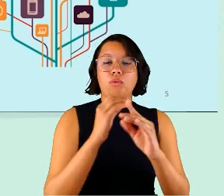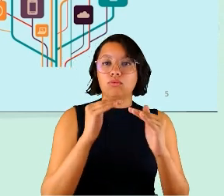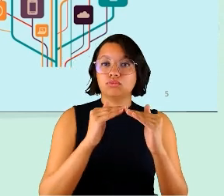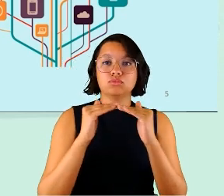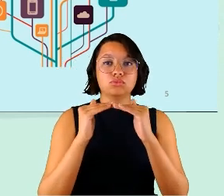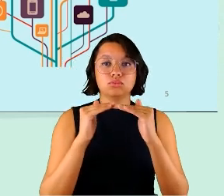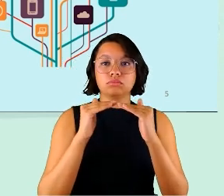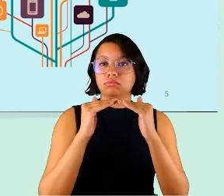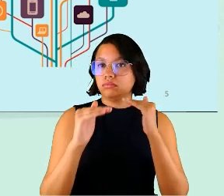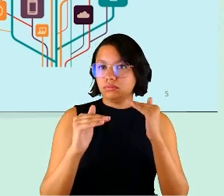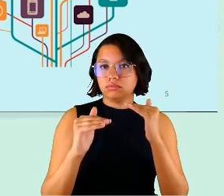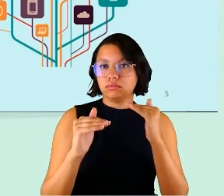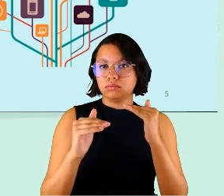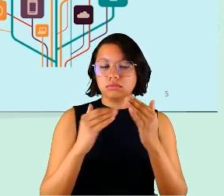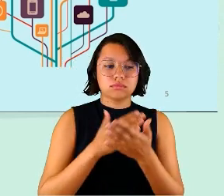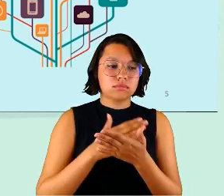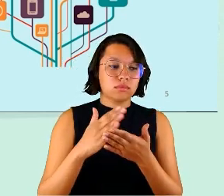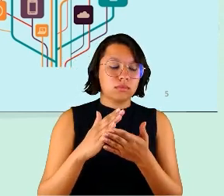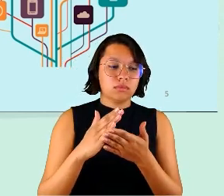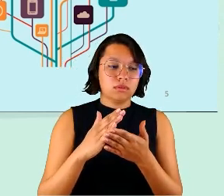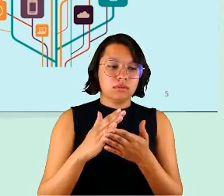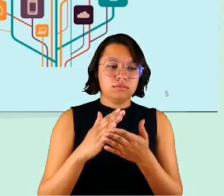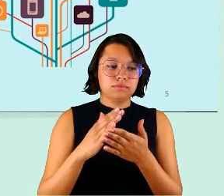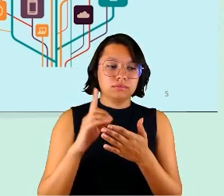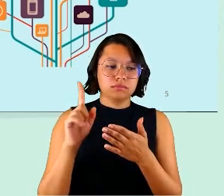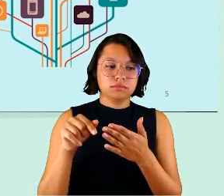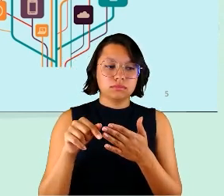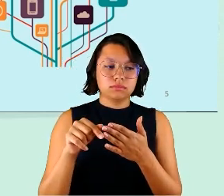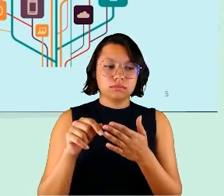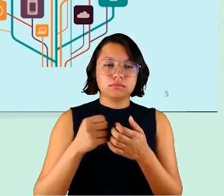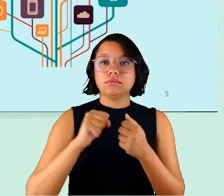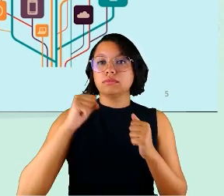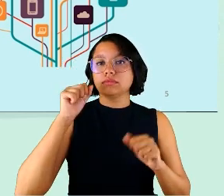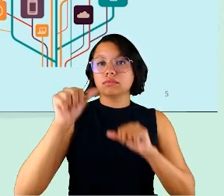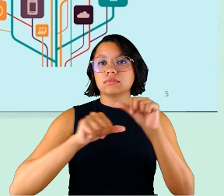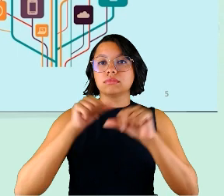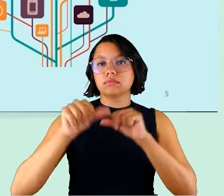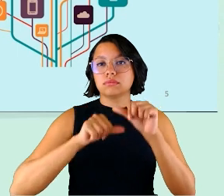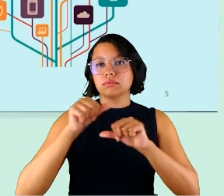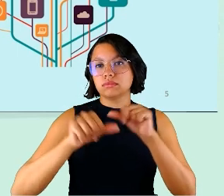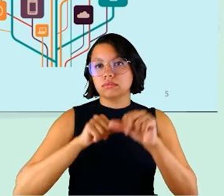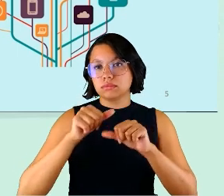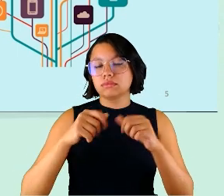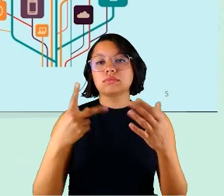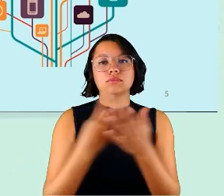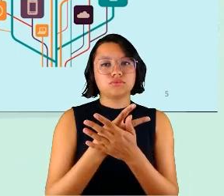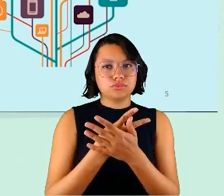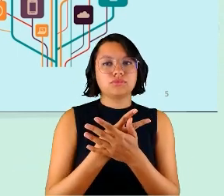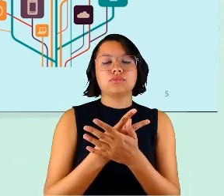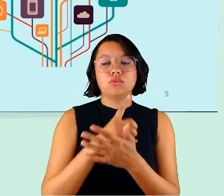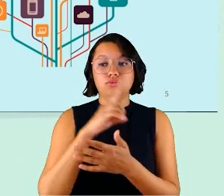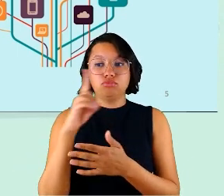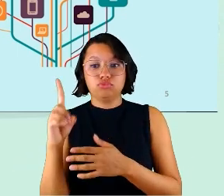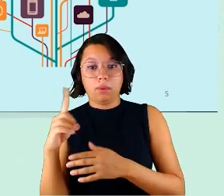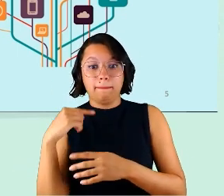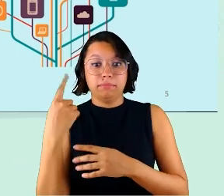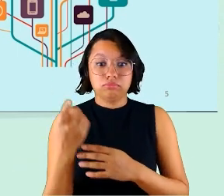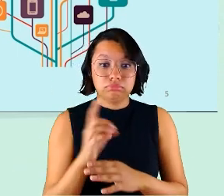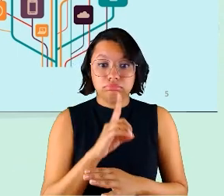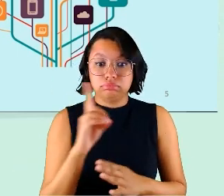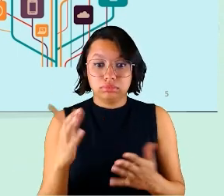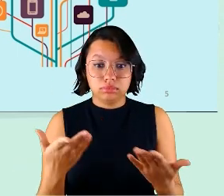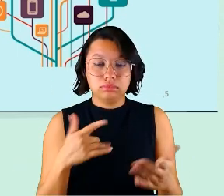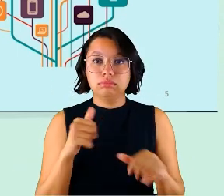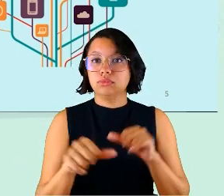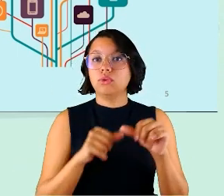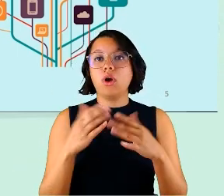síncronos e assíncronos, passou a ser uma das grandes transformações que aconteceram de um dia para o outro. então,